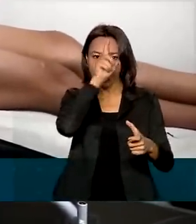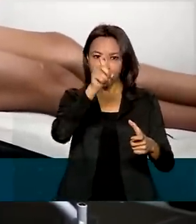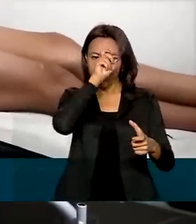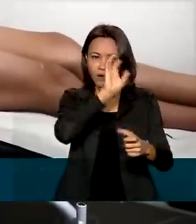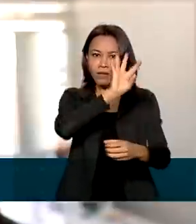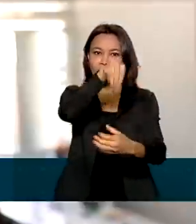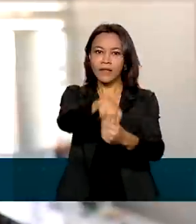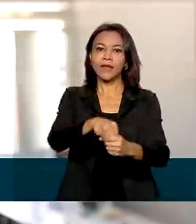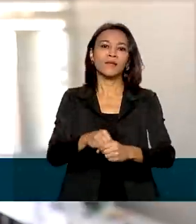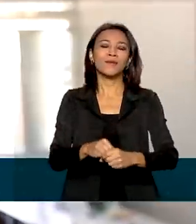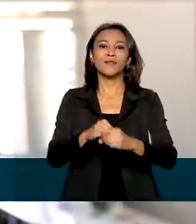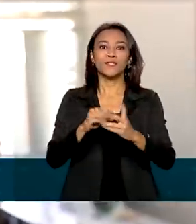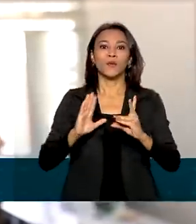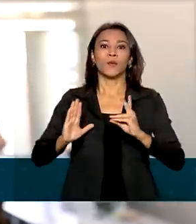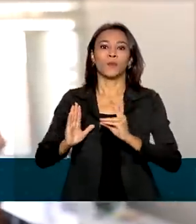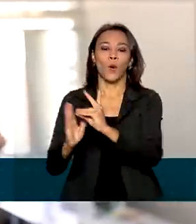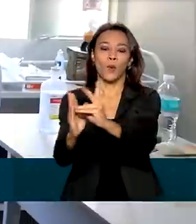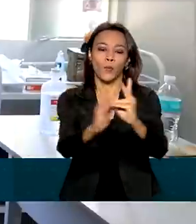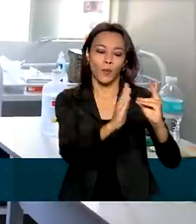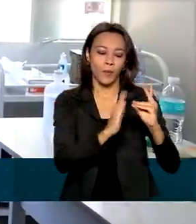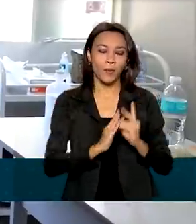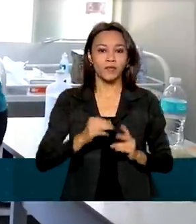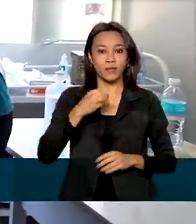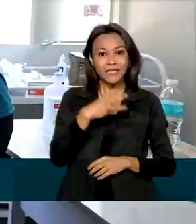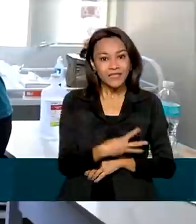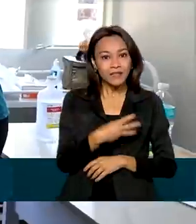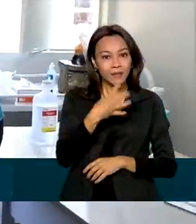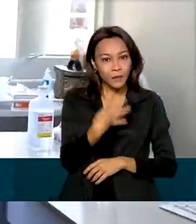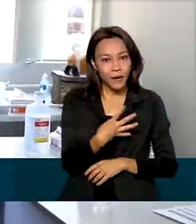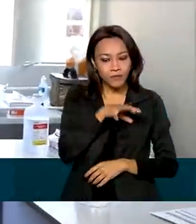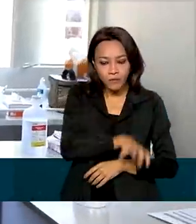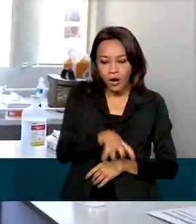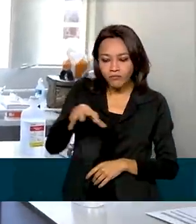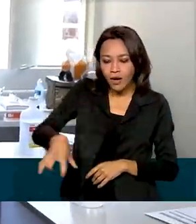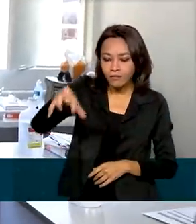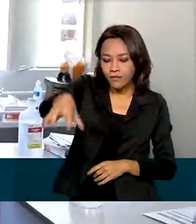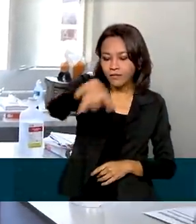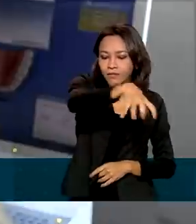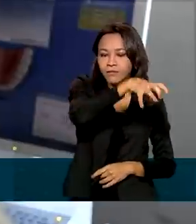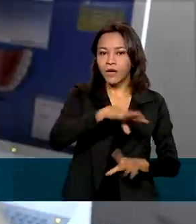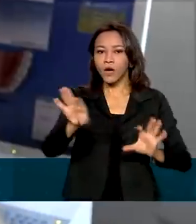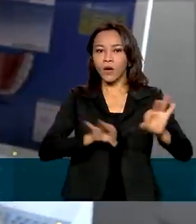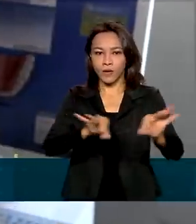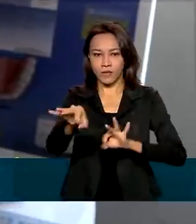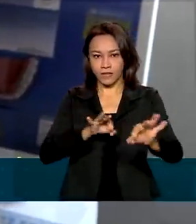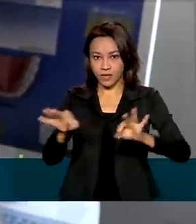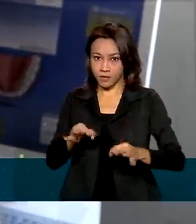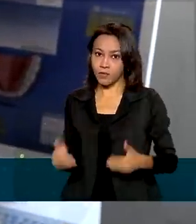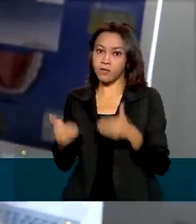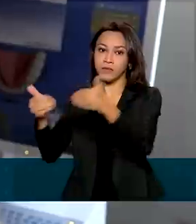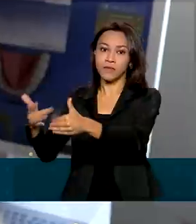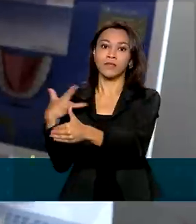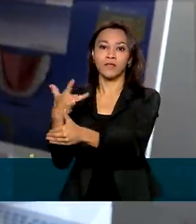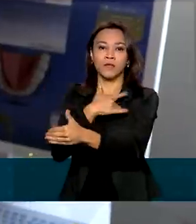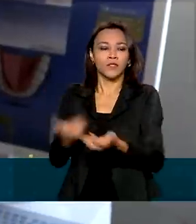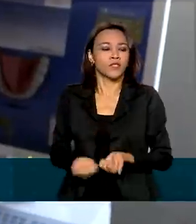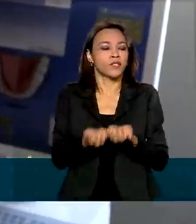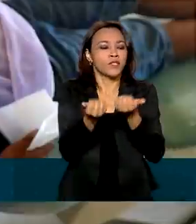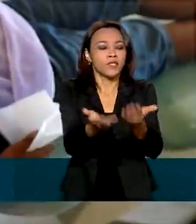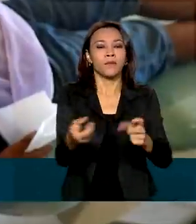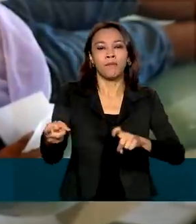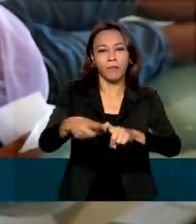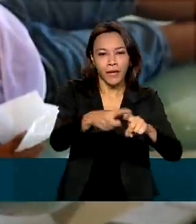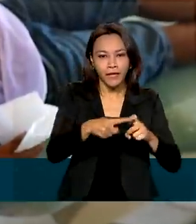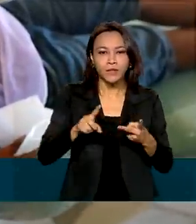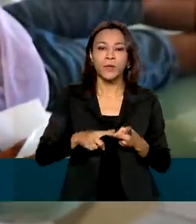aldeia indígena. São 34 locais como este, montados pelo Ministério da Saúde, que disponibilizam médicos e agentes